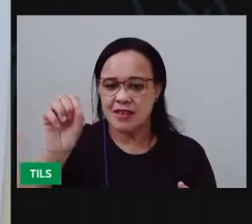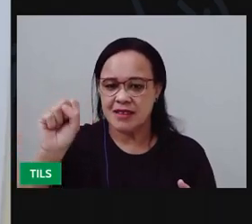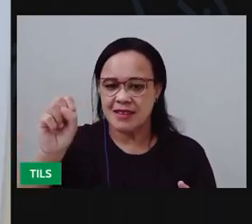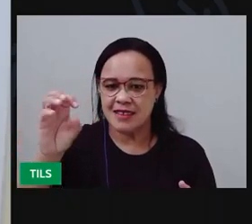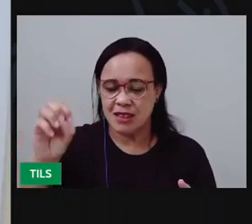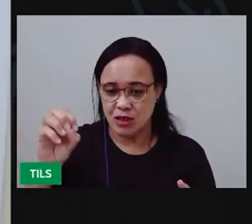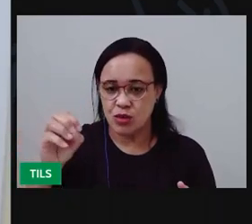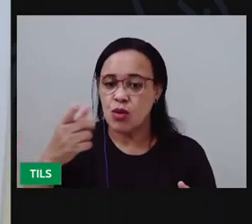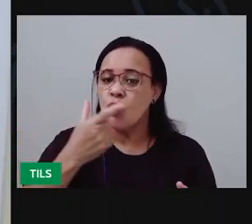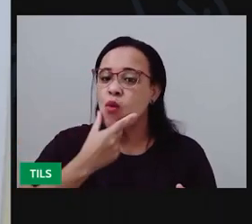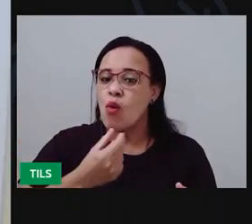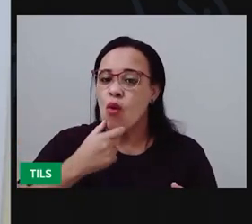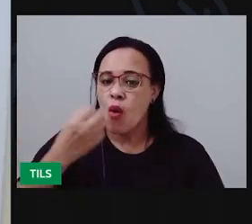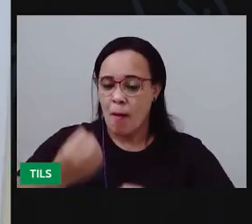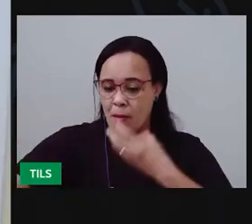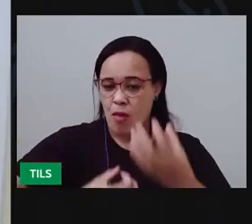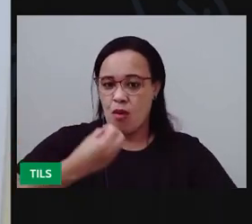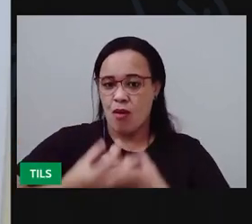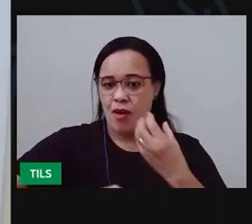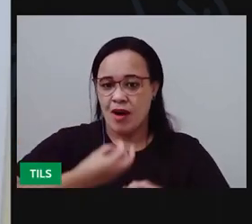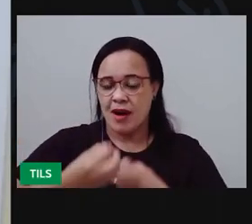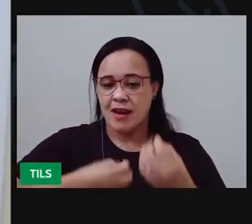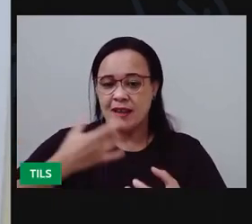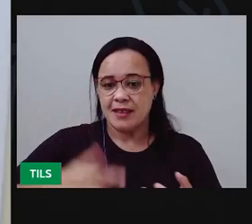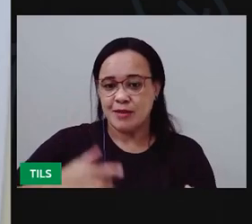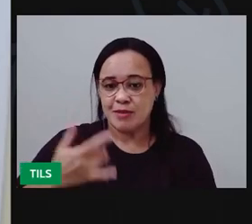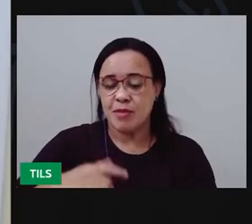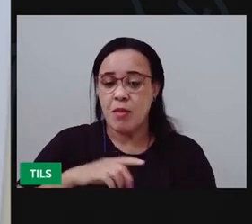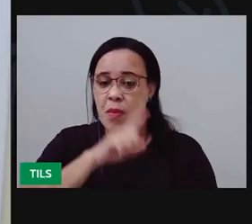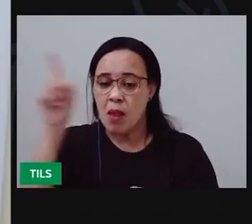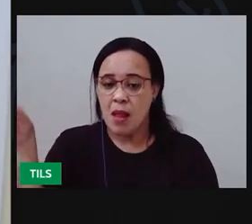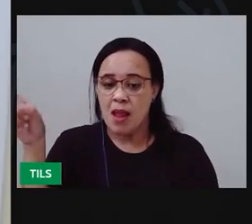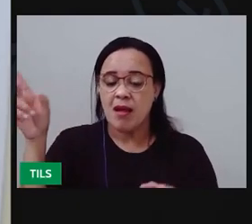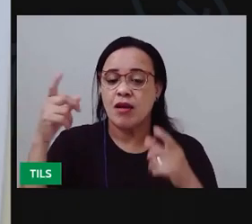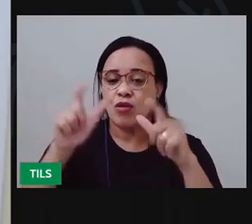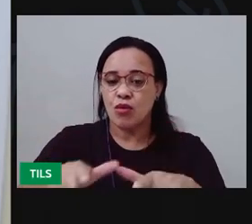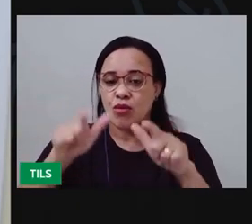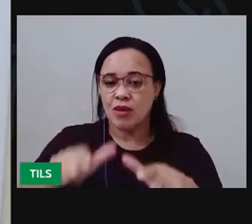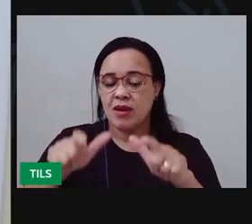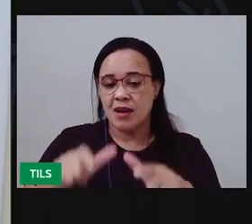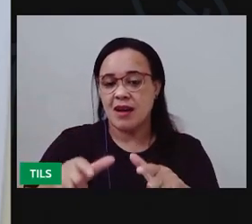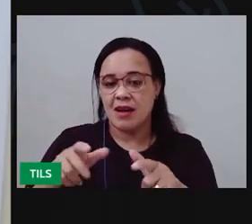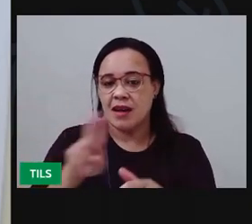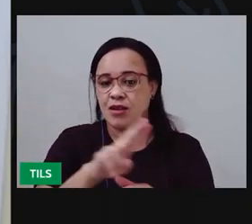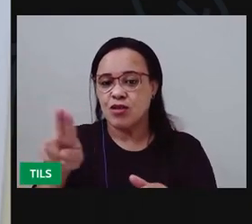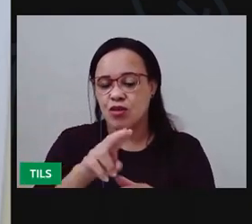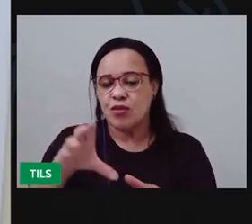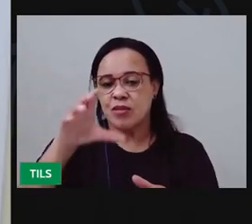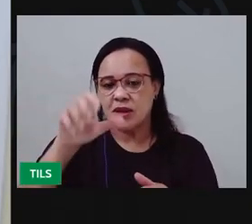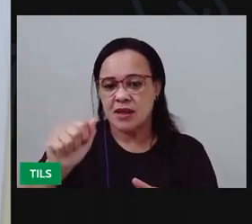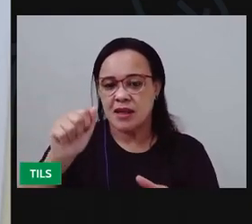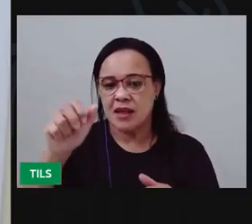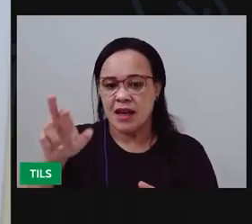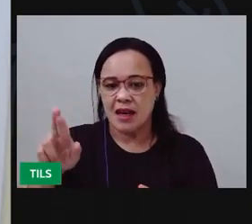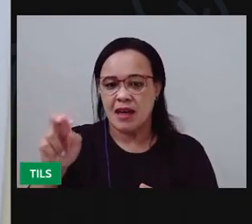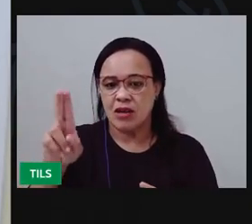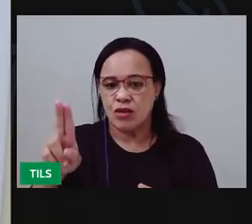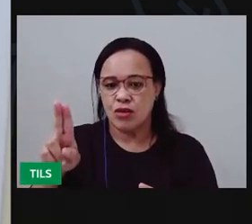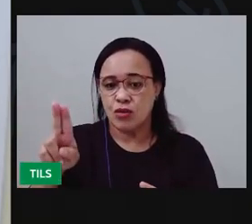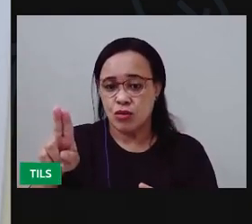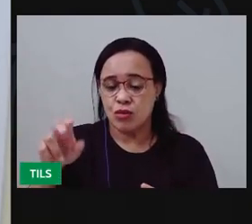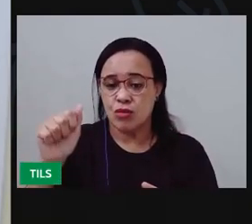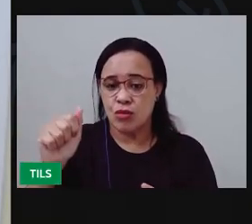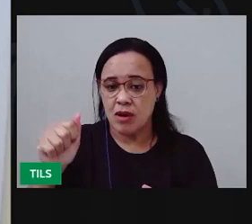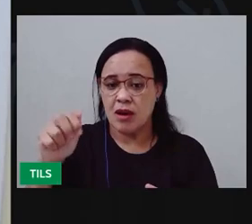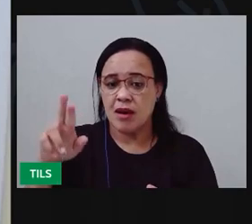repentista. É natural de Caruaru. Ele é casado com Paulo Abisco da Silva.